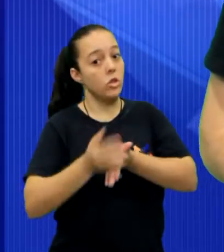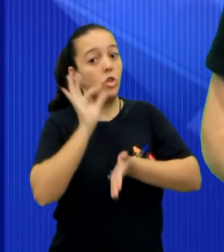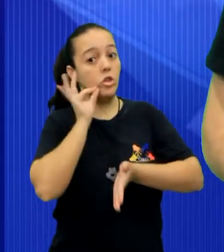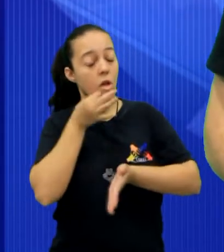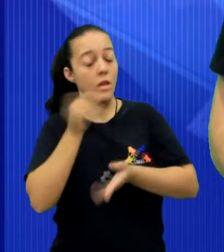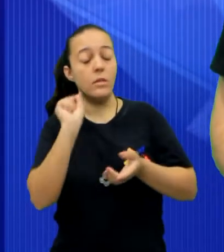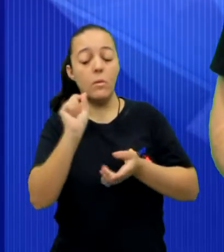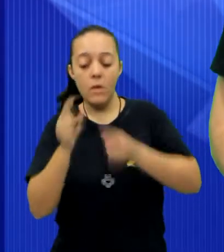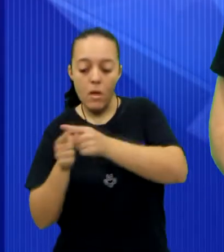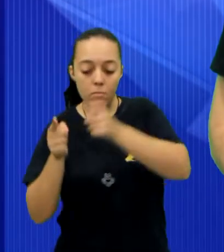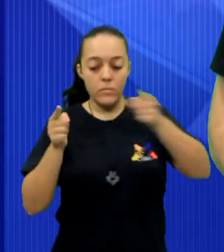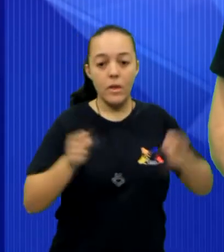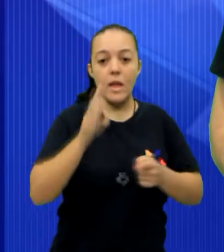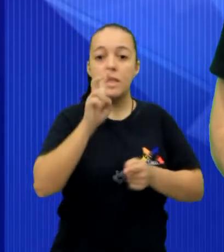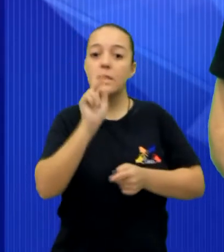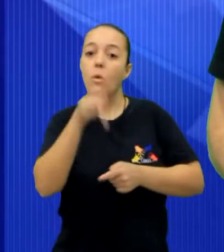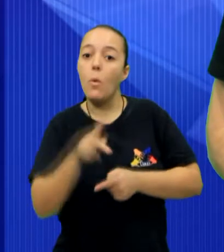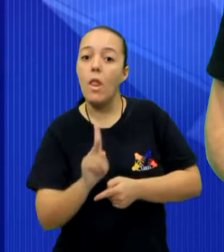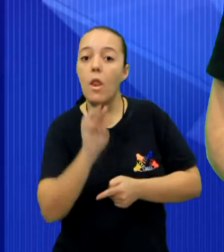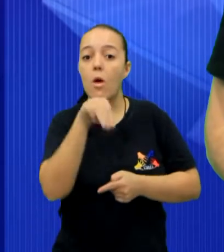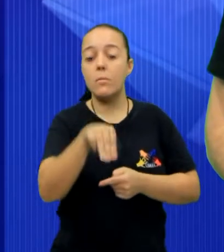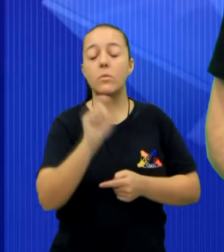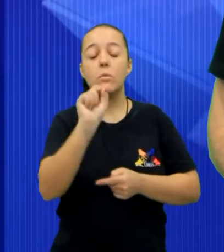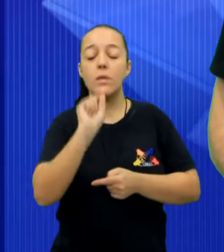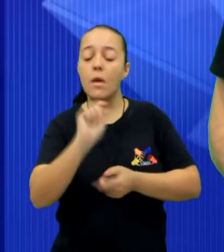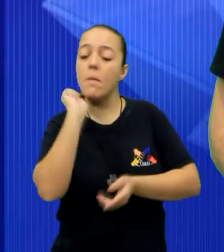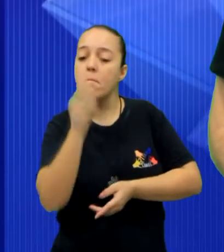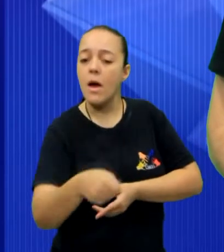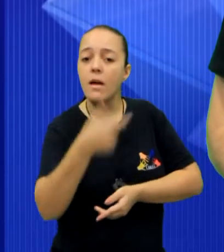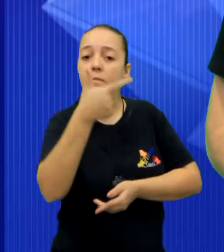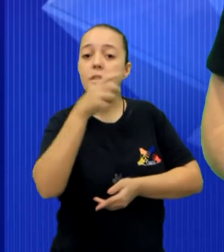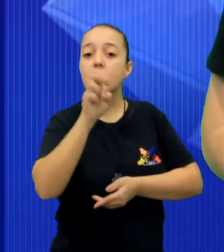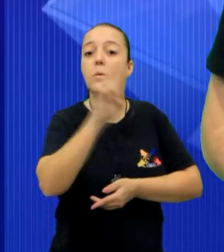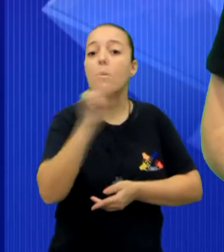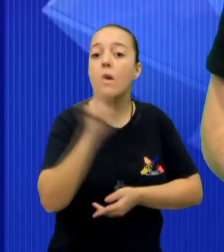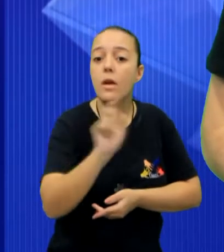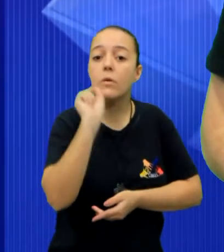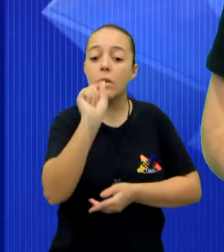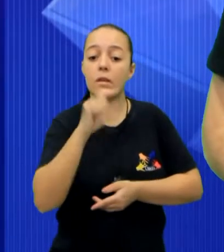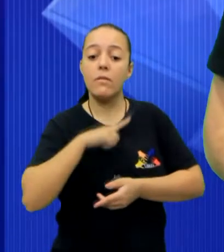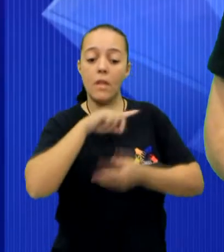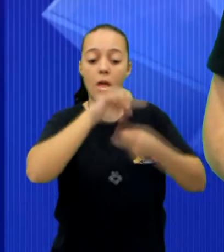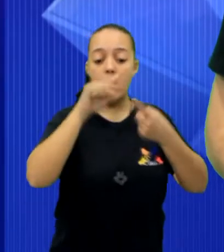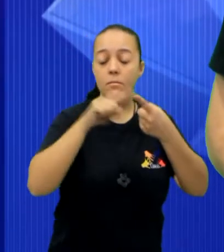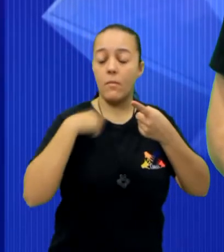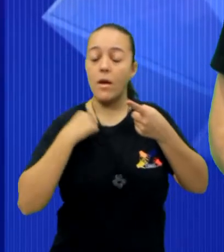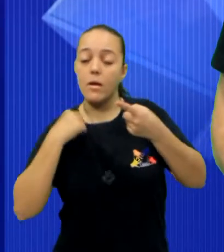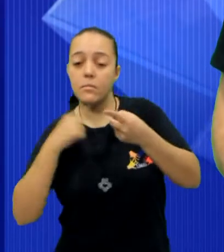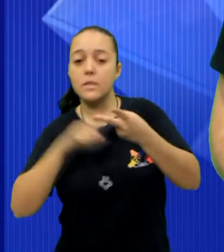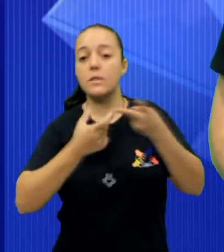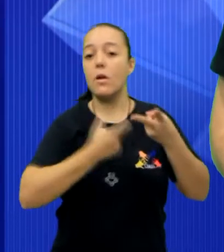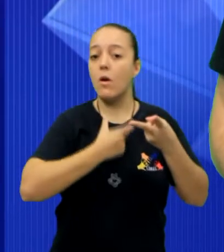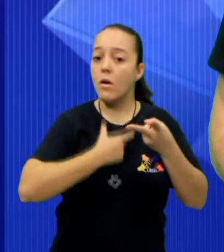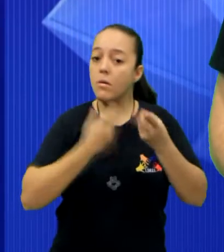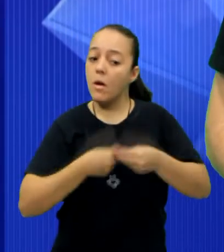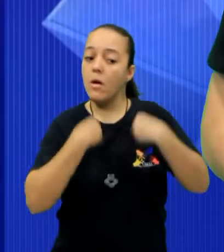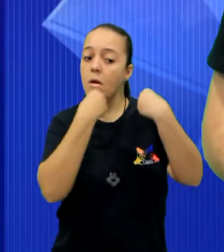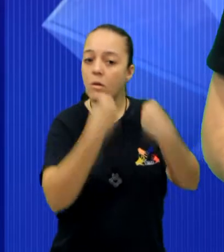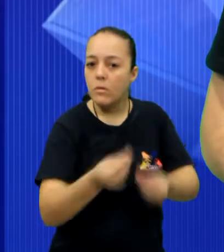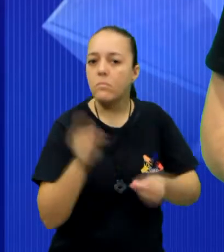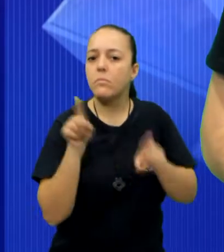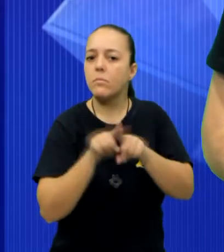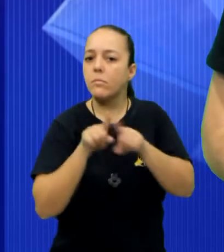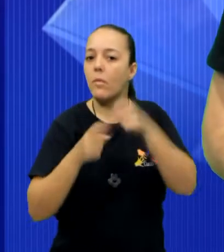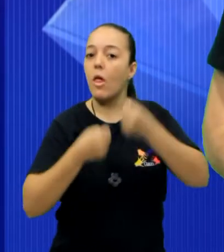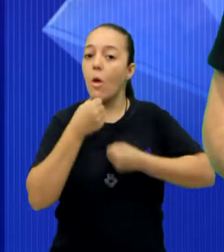começaram. O percurso será de 5 quilômetros e a taxa para se inscrever é de R$ 25,00, que dá direito ao kit, com uma camiseta e medalha